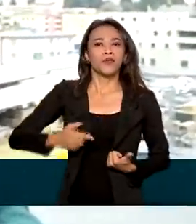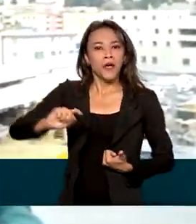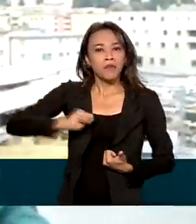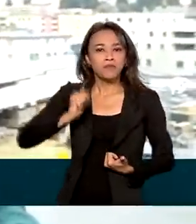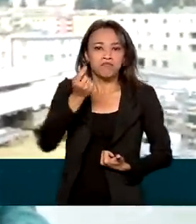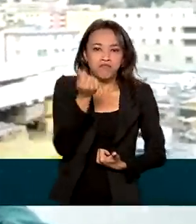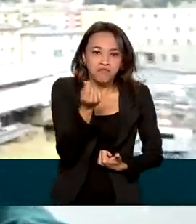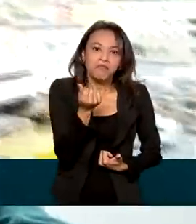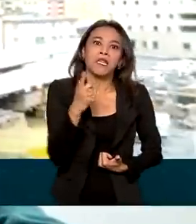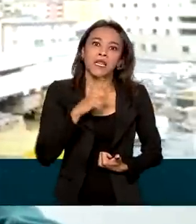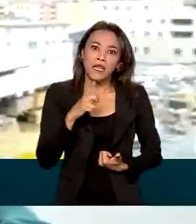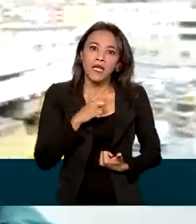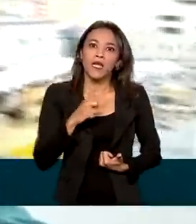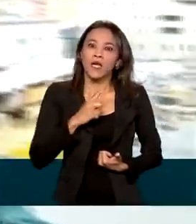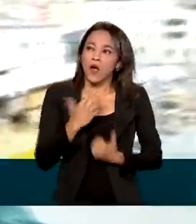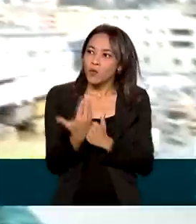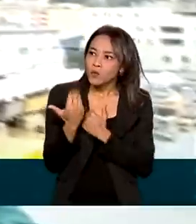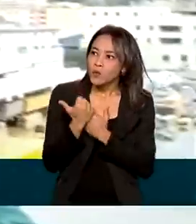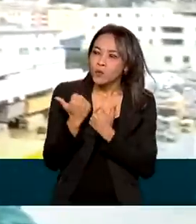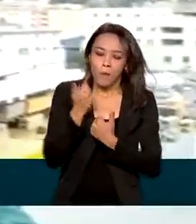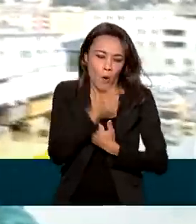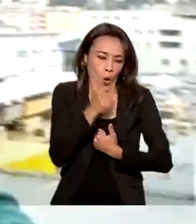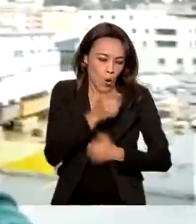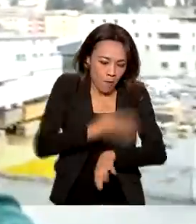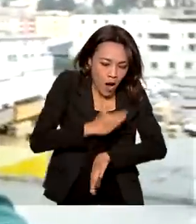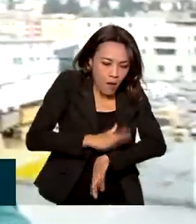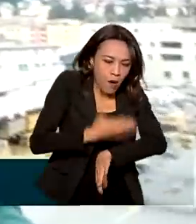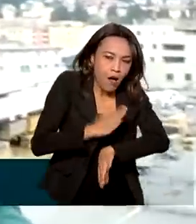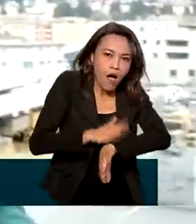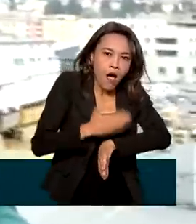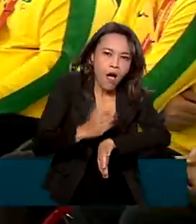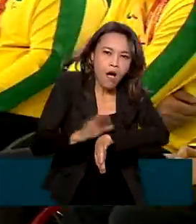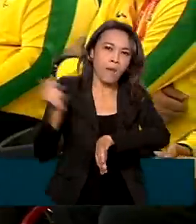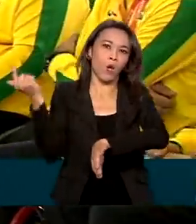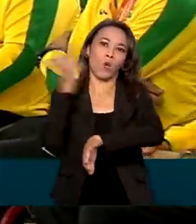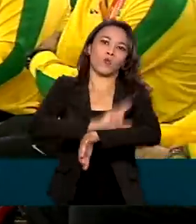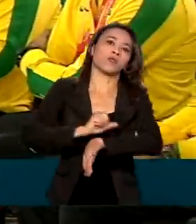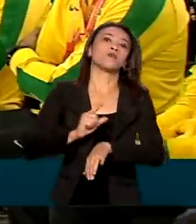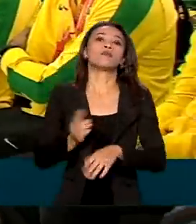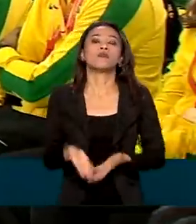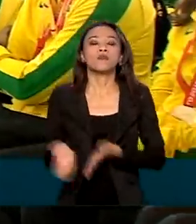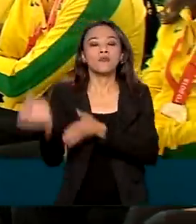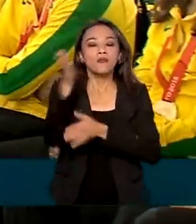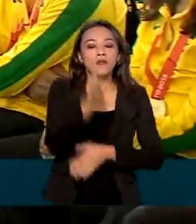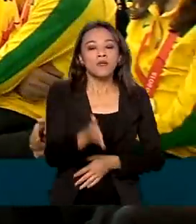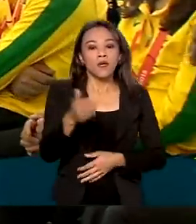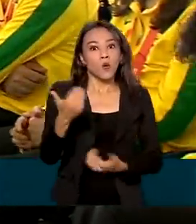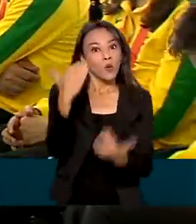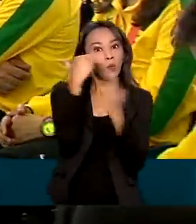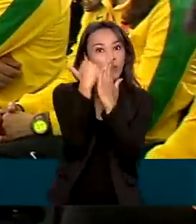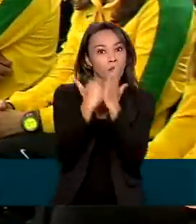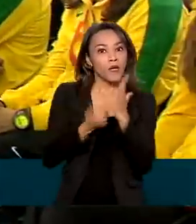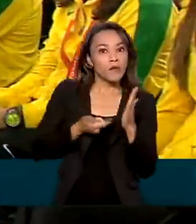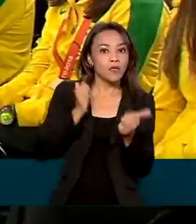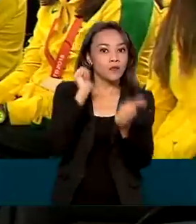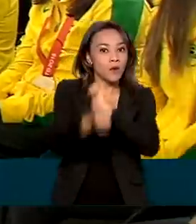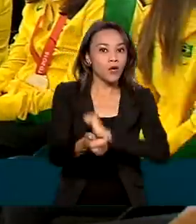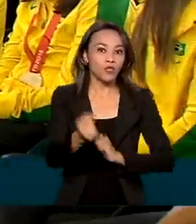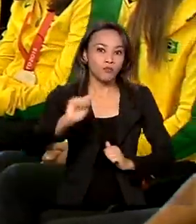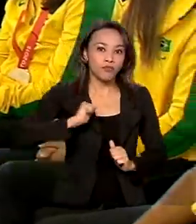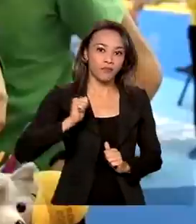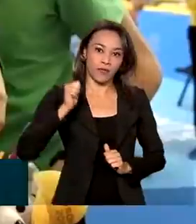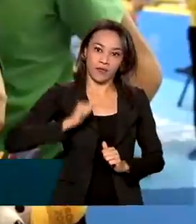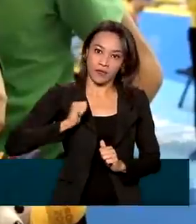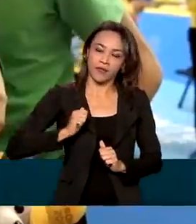estrutura para eu conseguir chegar mais longe, mais alto. O programa Bolsa Atleta existe desde 2004.